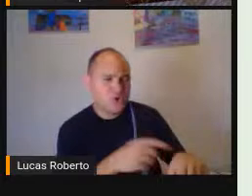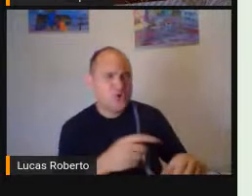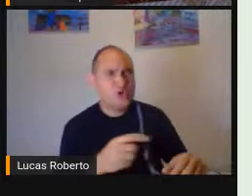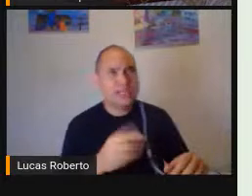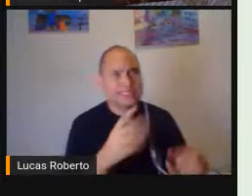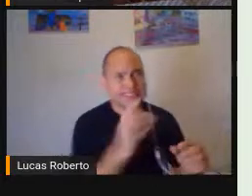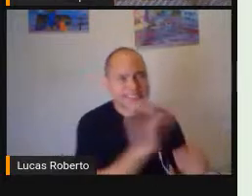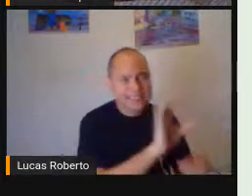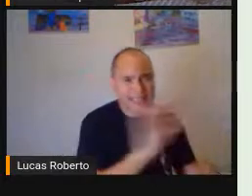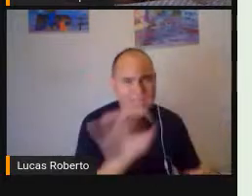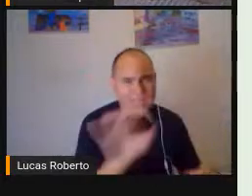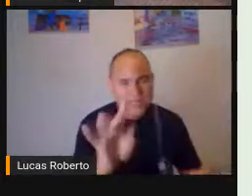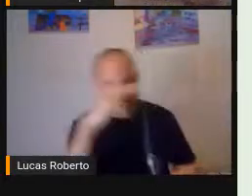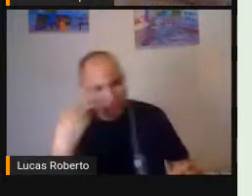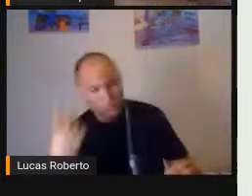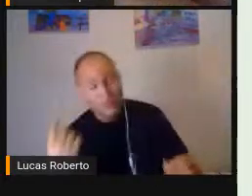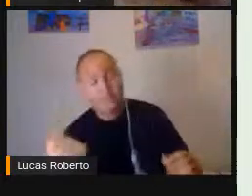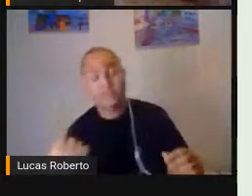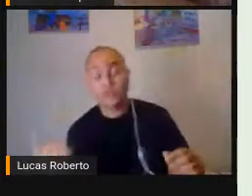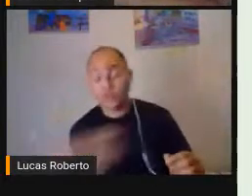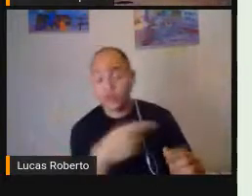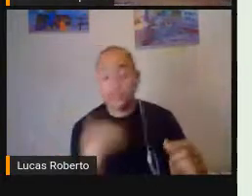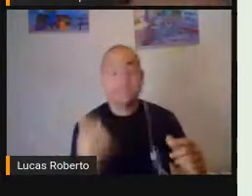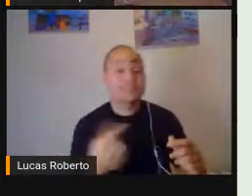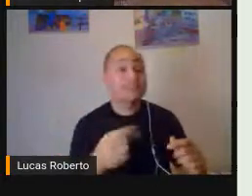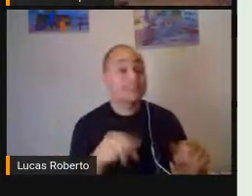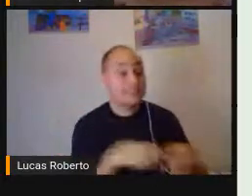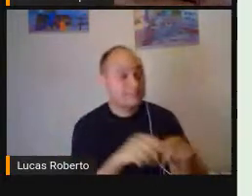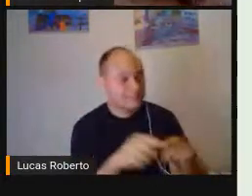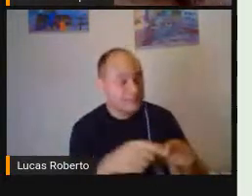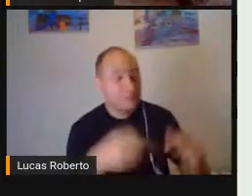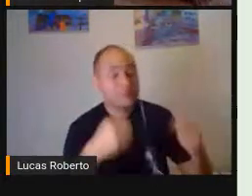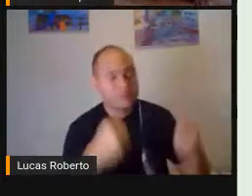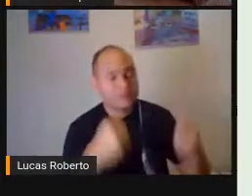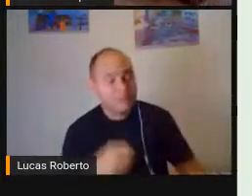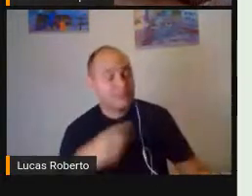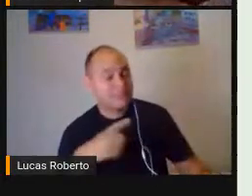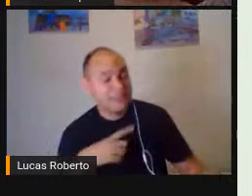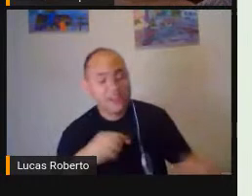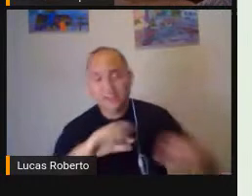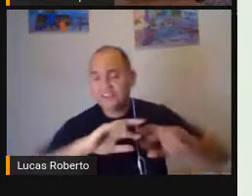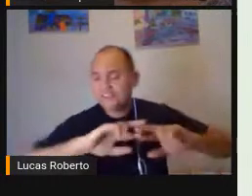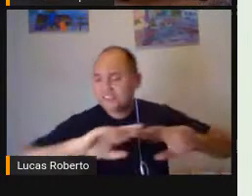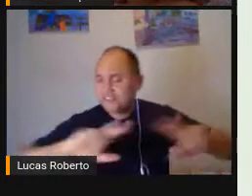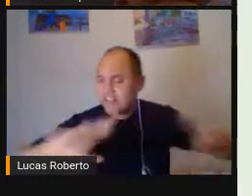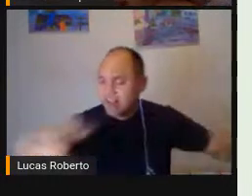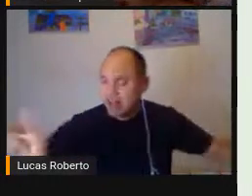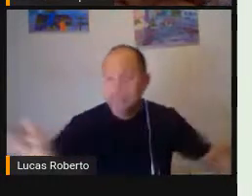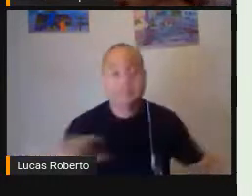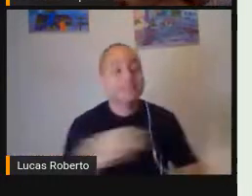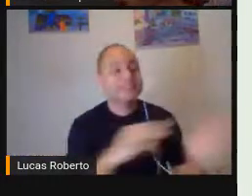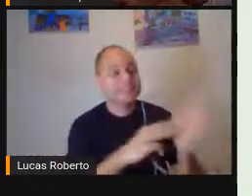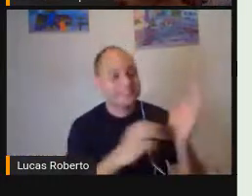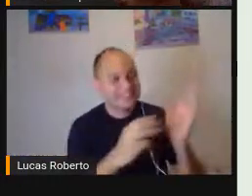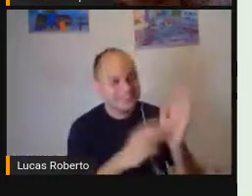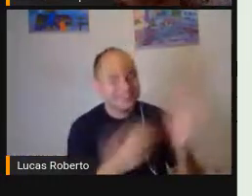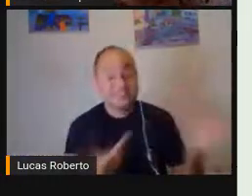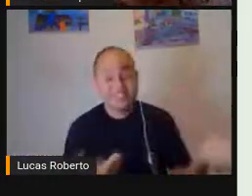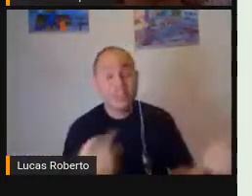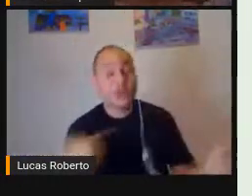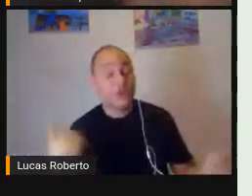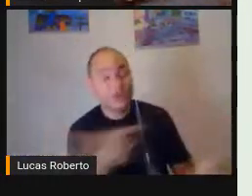metodologias E é aí Que vão entrar Possíveis Possibilidades Dentro da